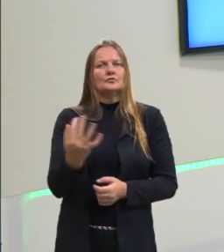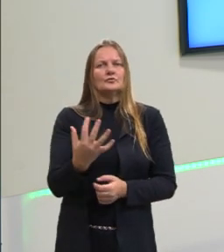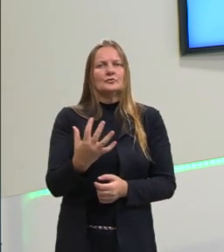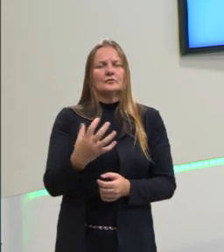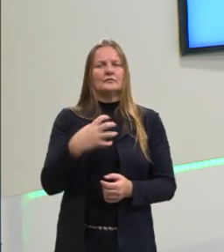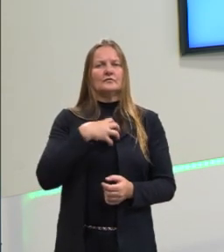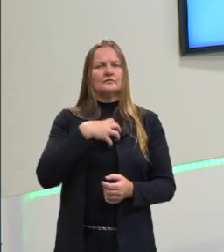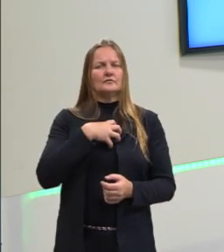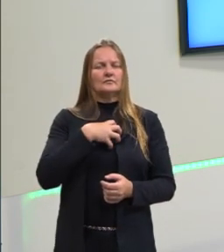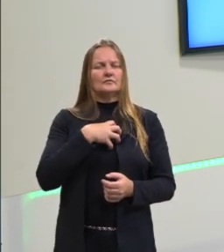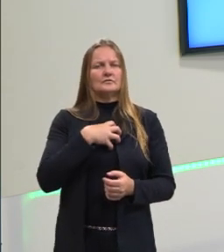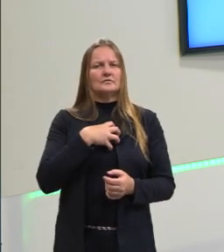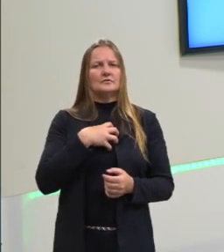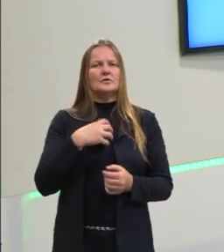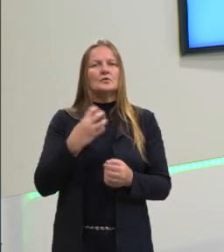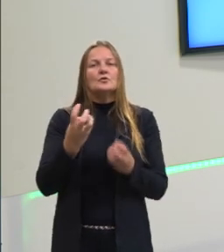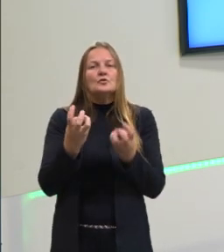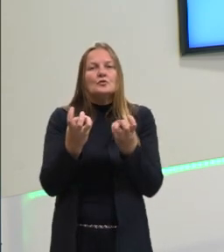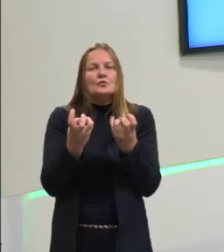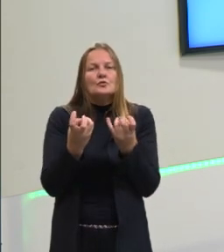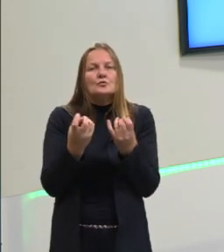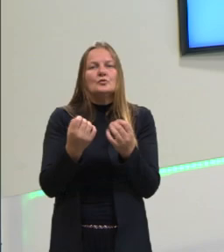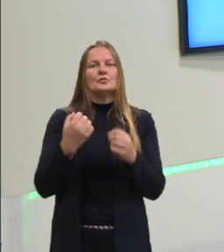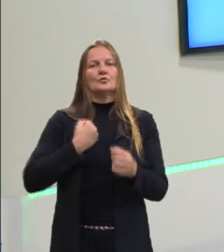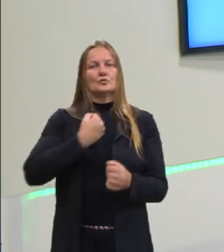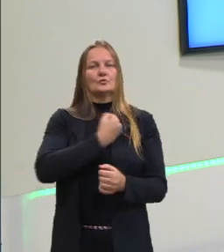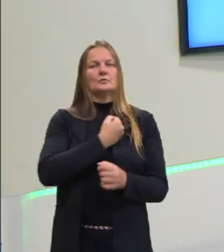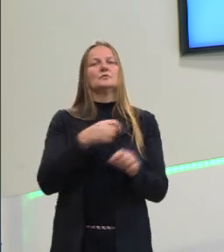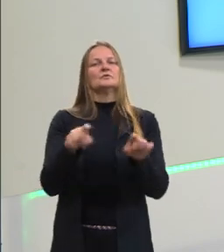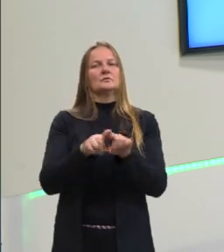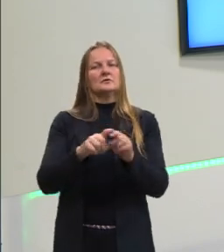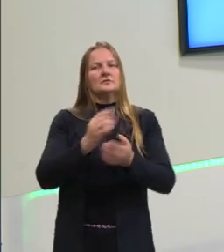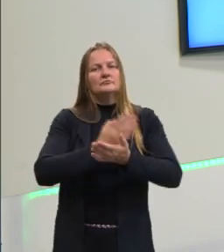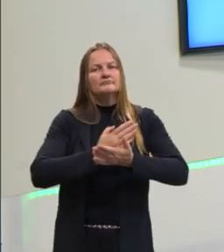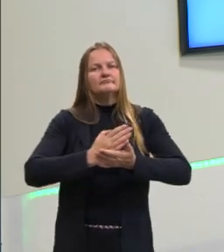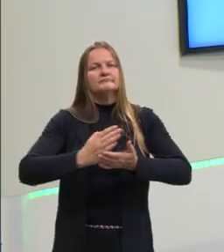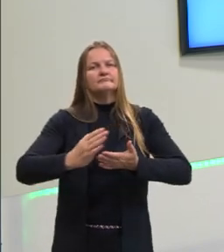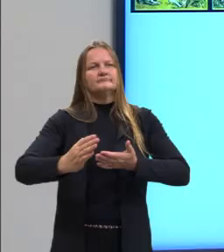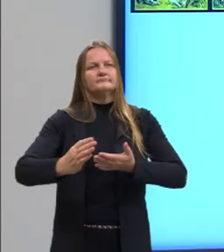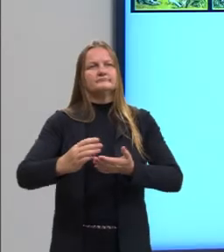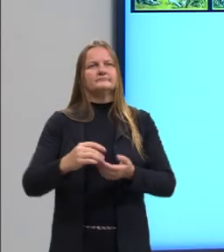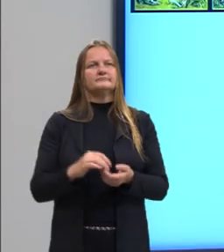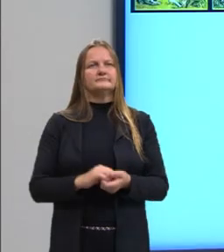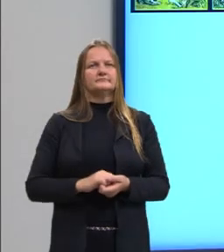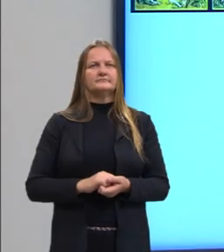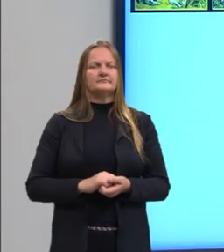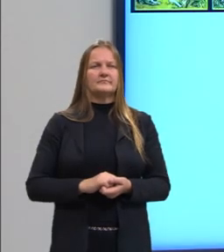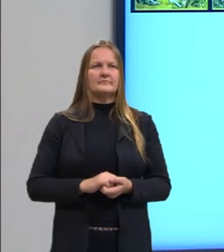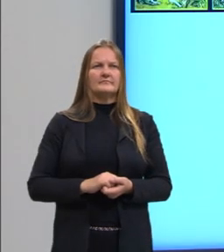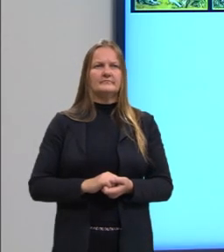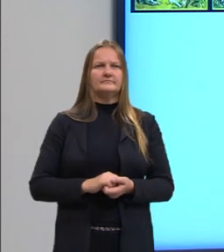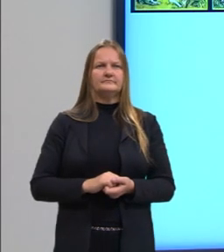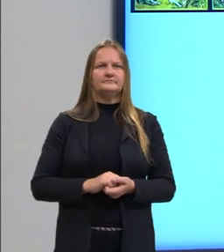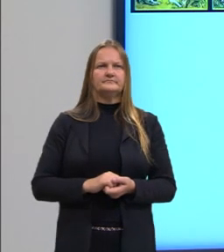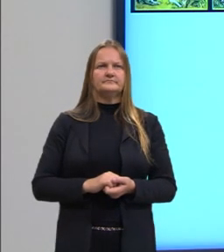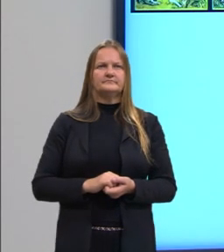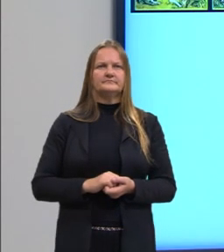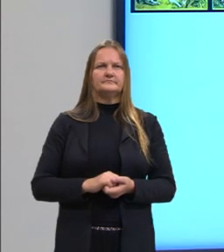e a questão numérica, então, a partir desses algarismos, que a gente pode fazer transações